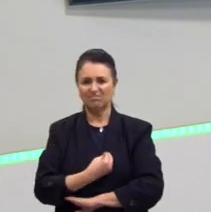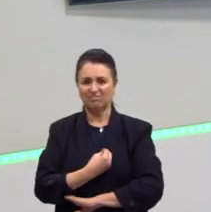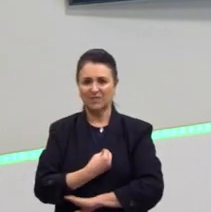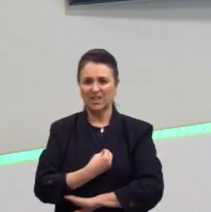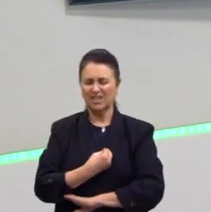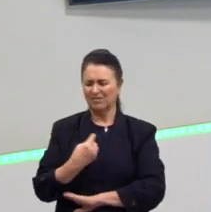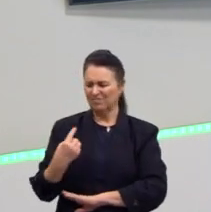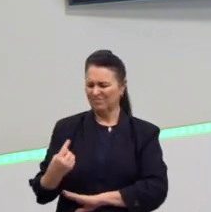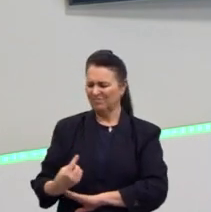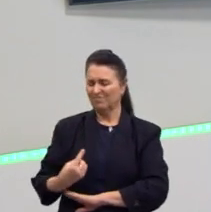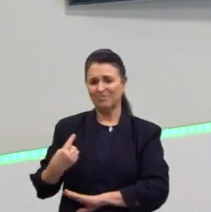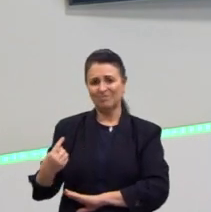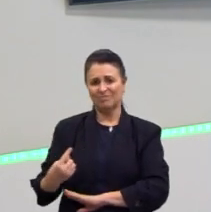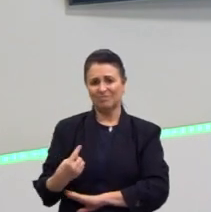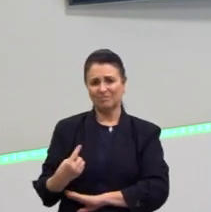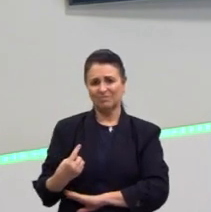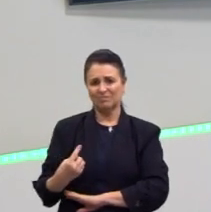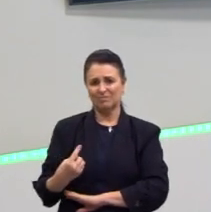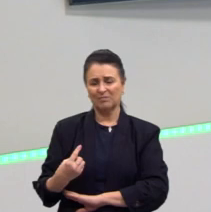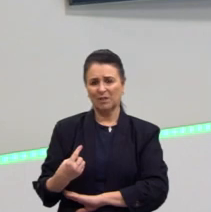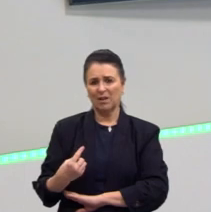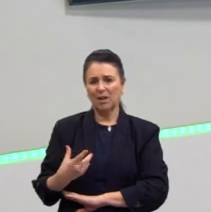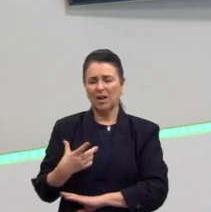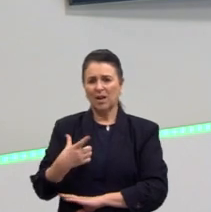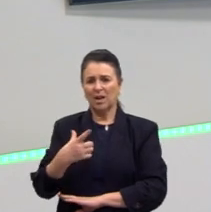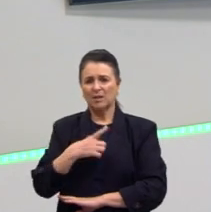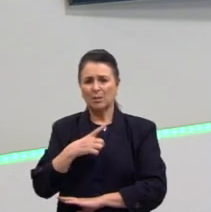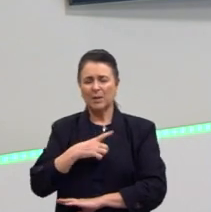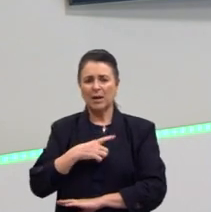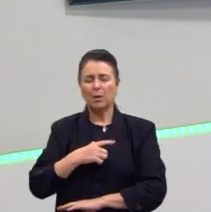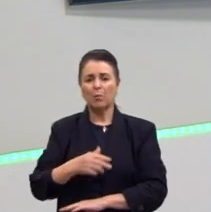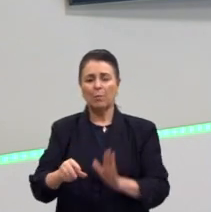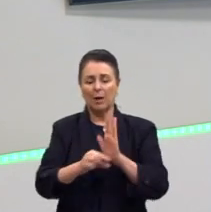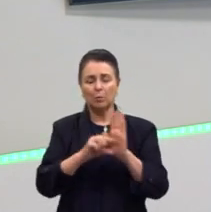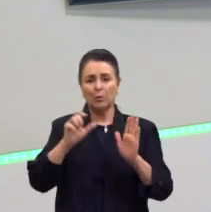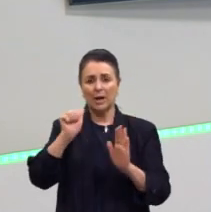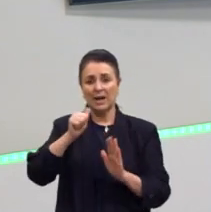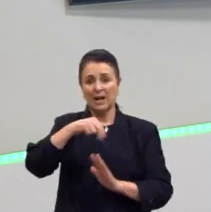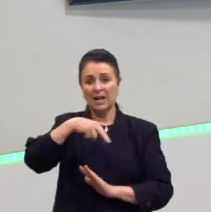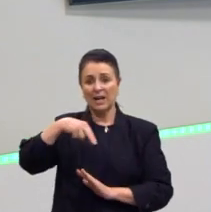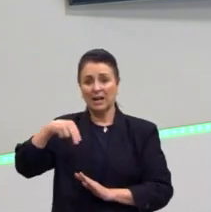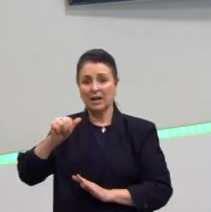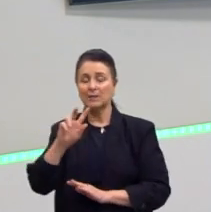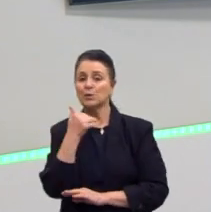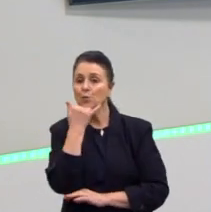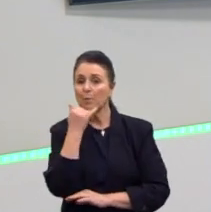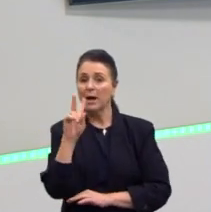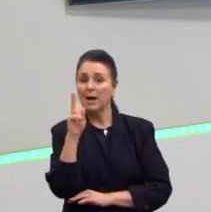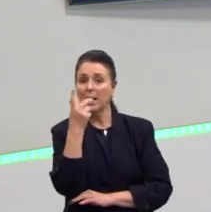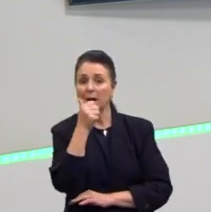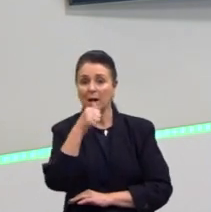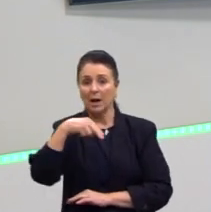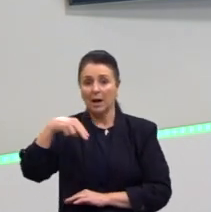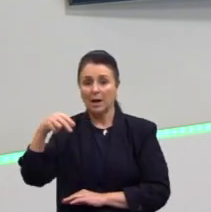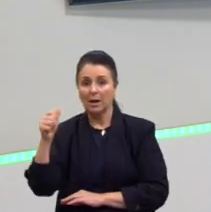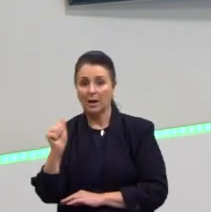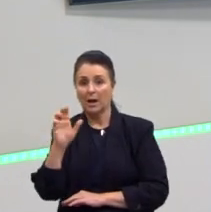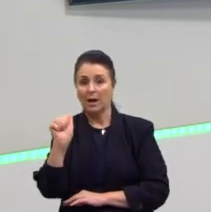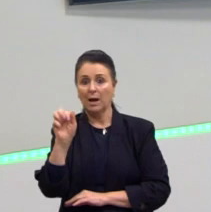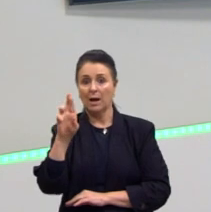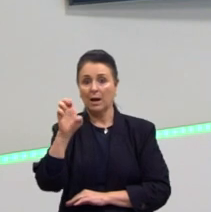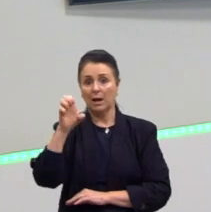esse isolamento é muito, se você ler sobre Anna Arendt, ela vai fazer uma reflexão sobre isso. Esse